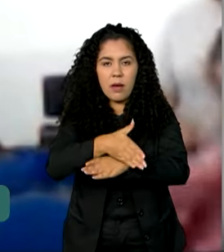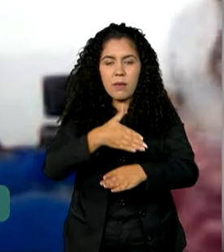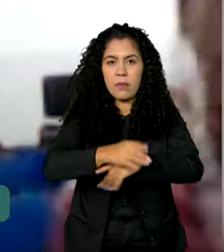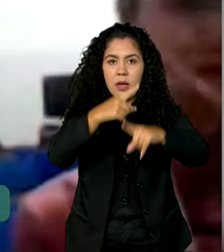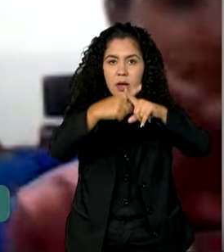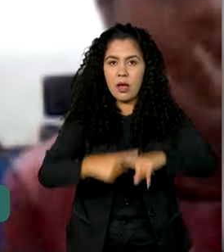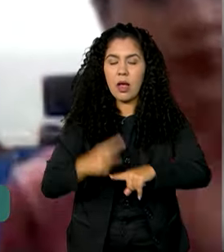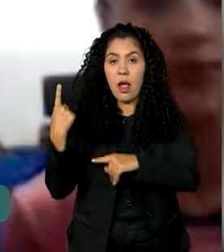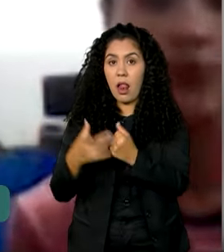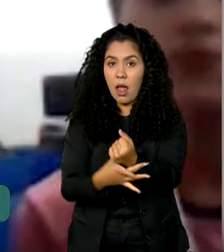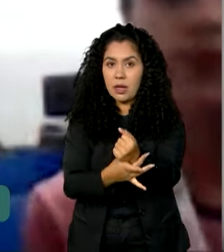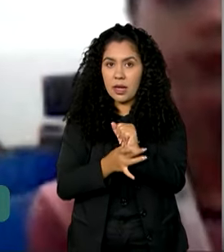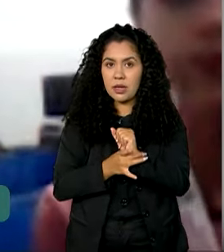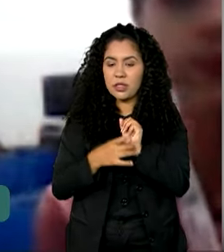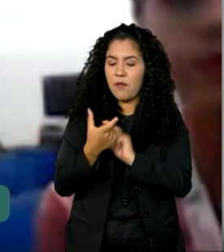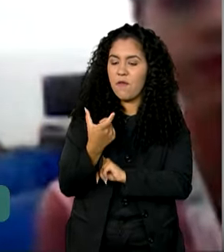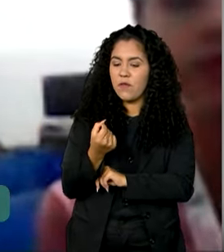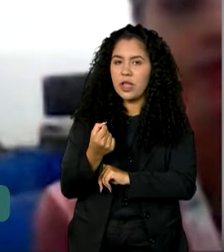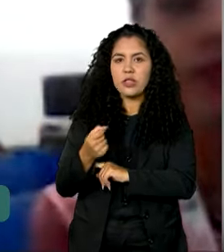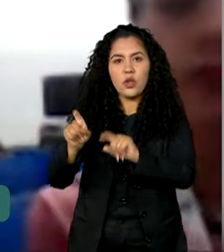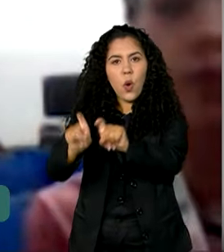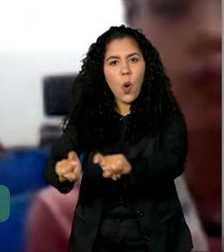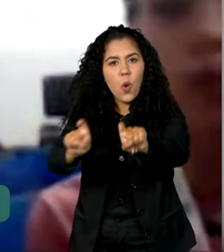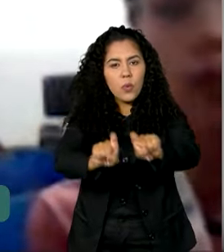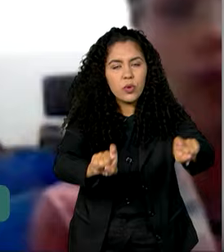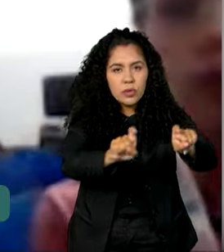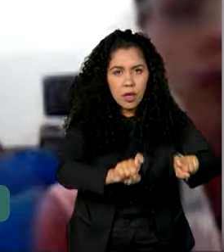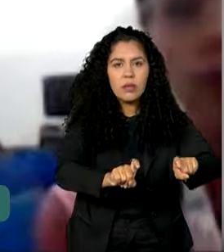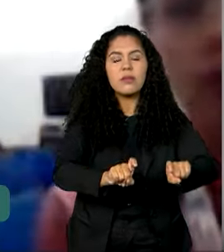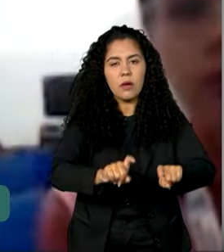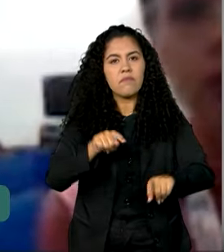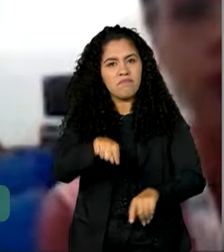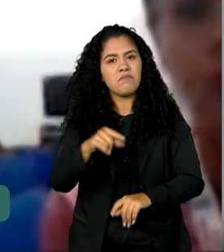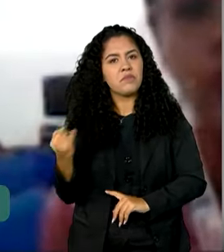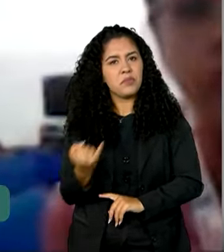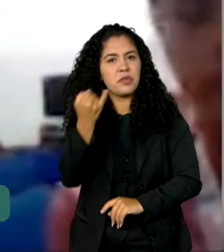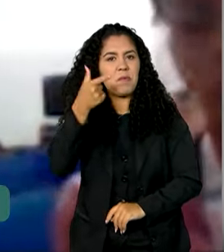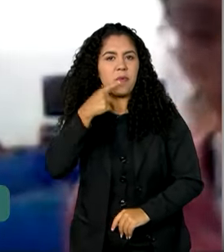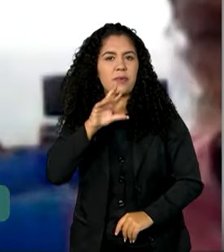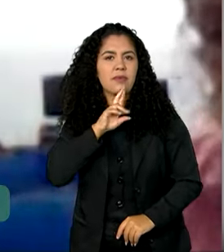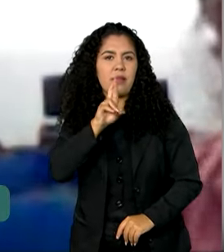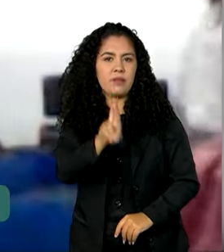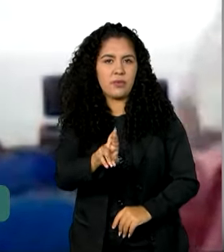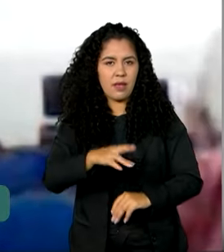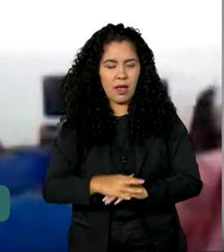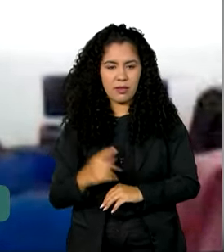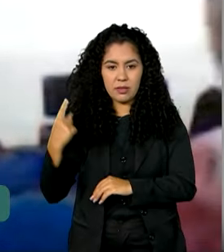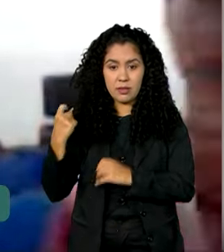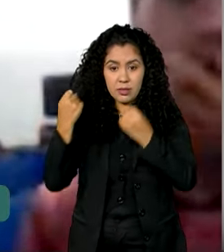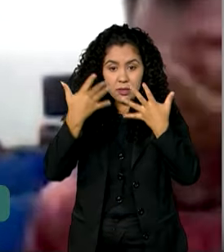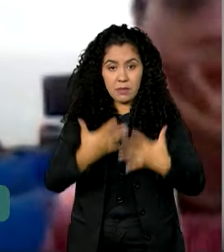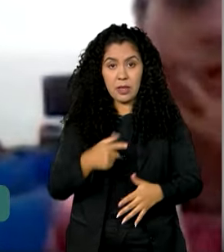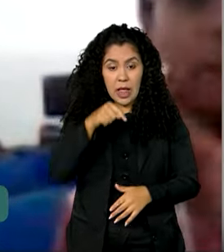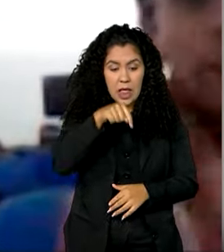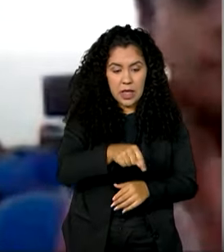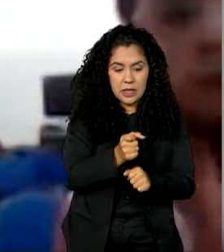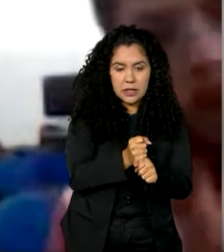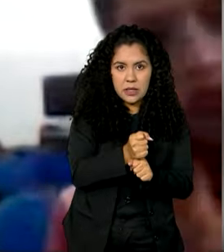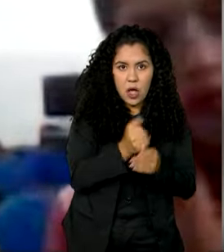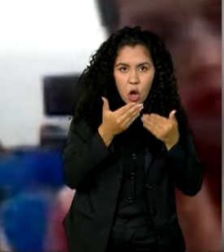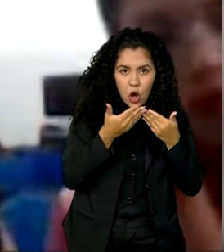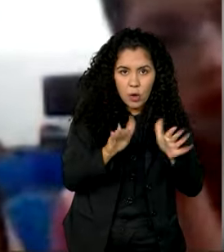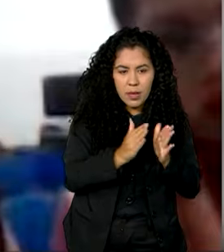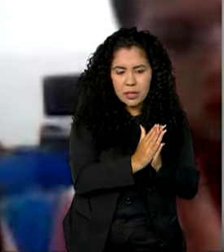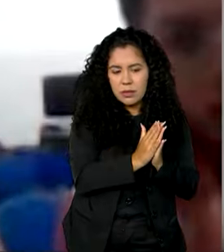a escola ganhou do programa foram fundamentais para esse resultado. No início desse ano para cá, tudo mudou.